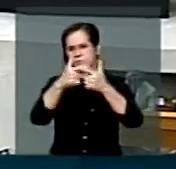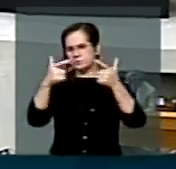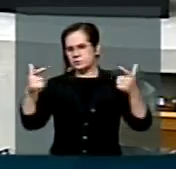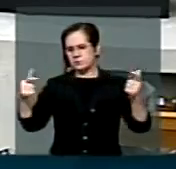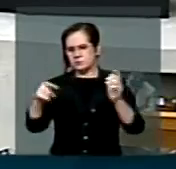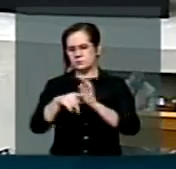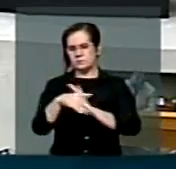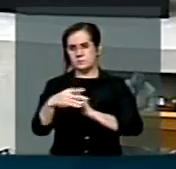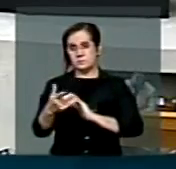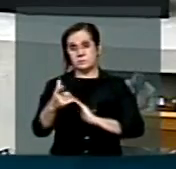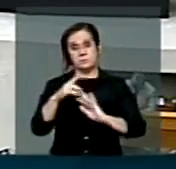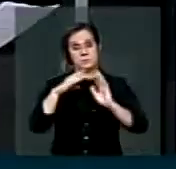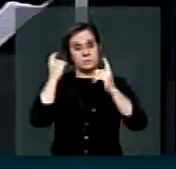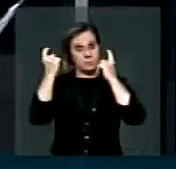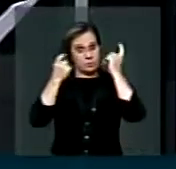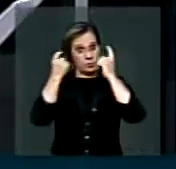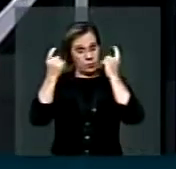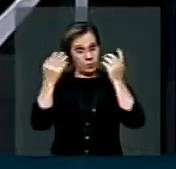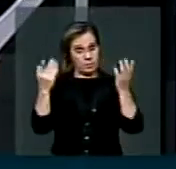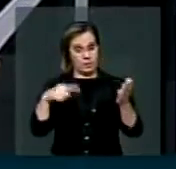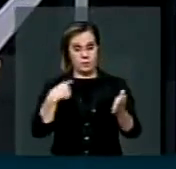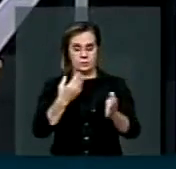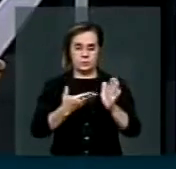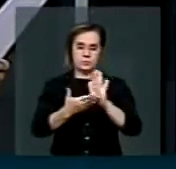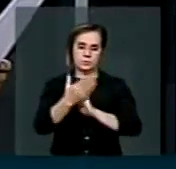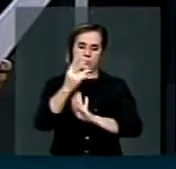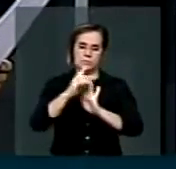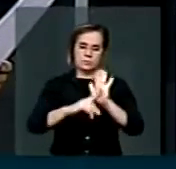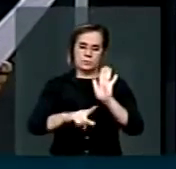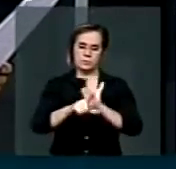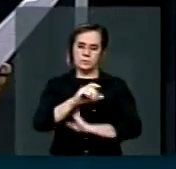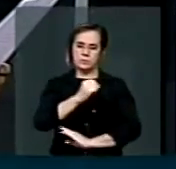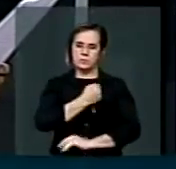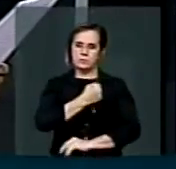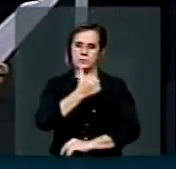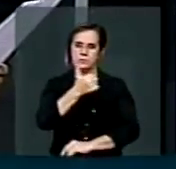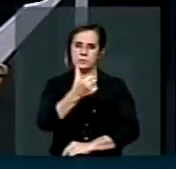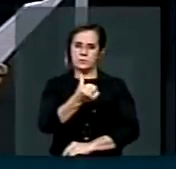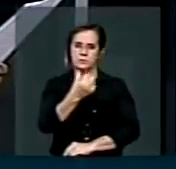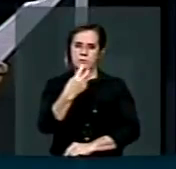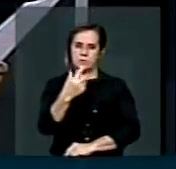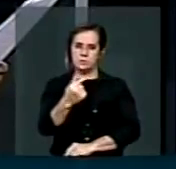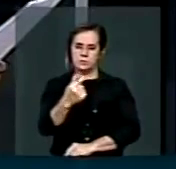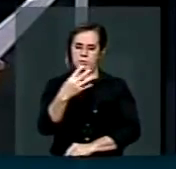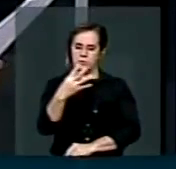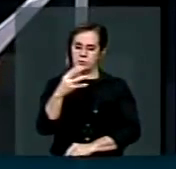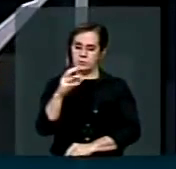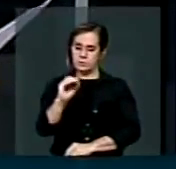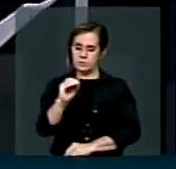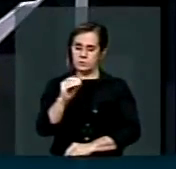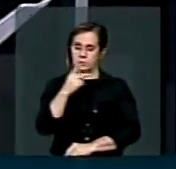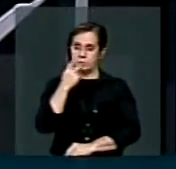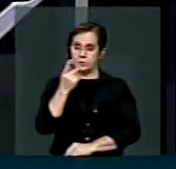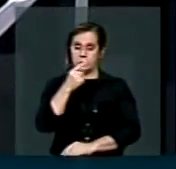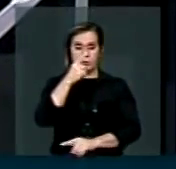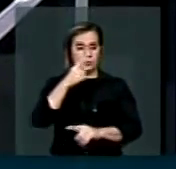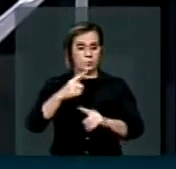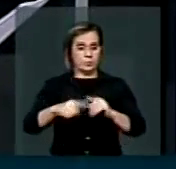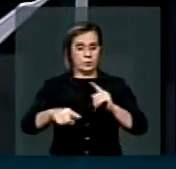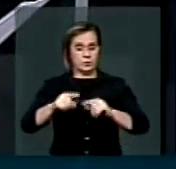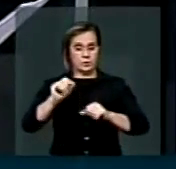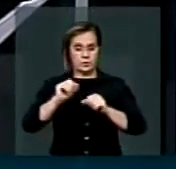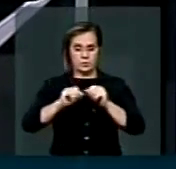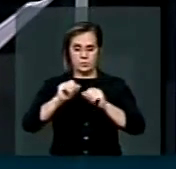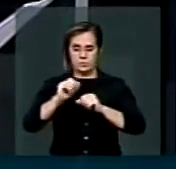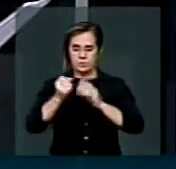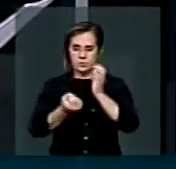Preocupado com esse problema, temos entrada a um projeto de lei que levou o número 6740, que proíbe a fabricação e